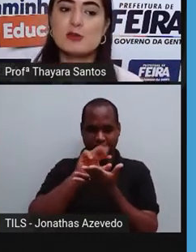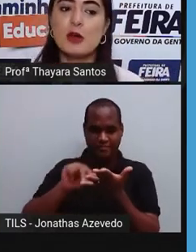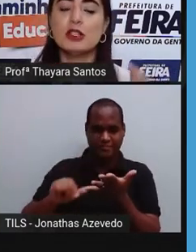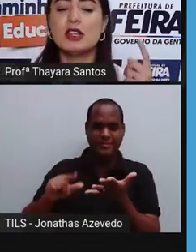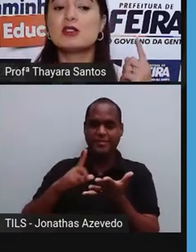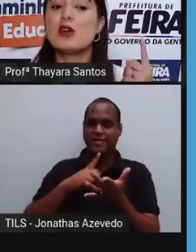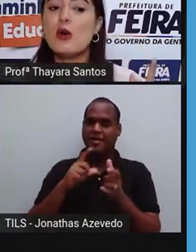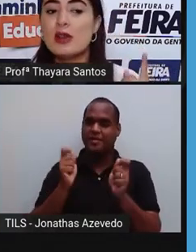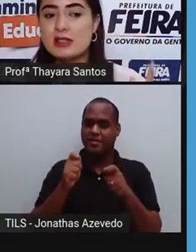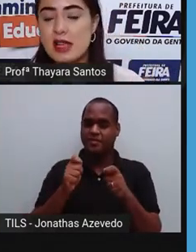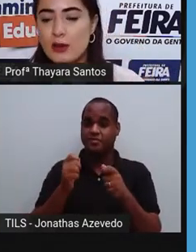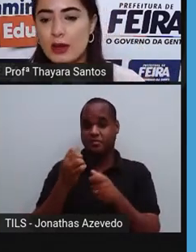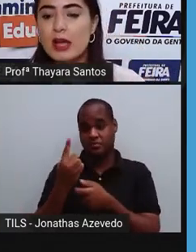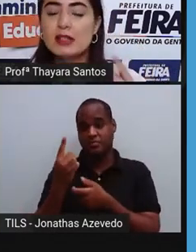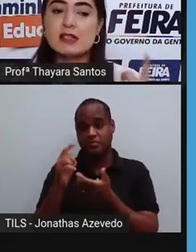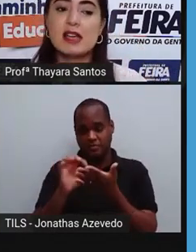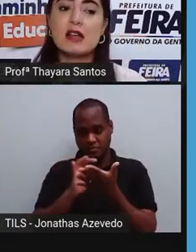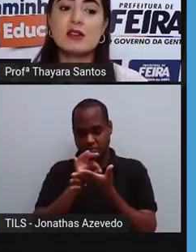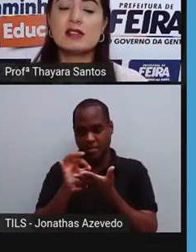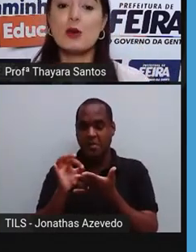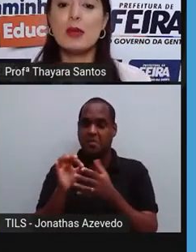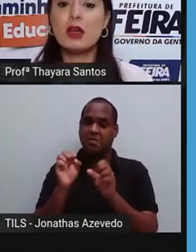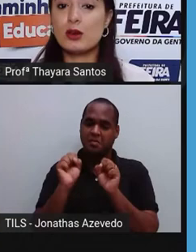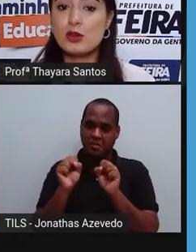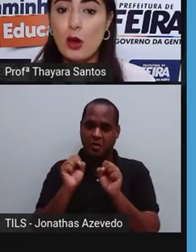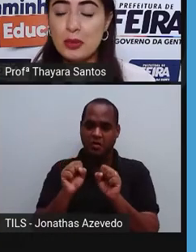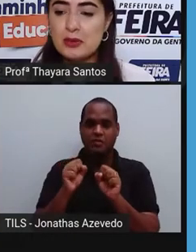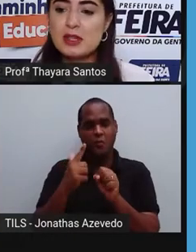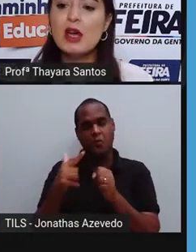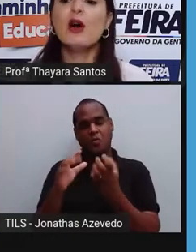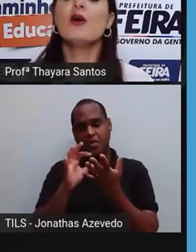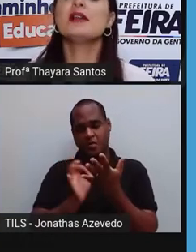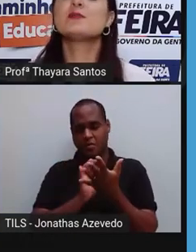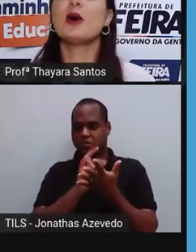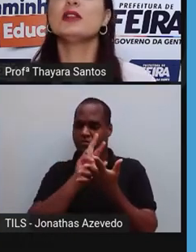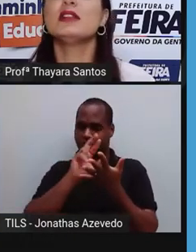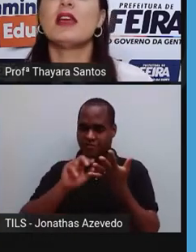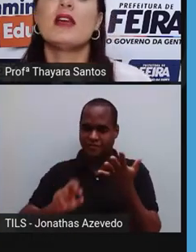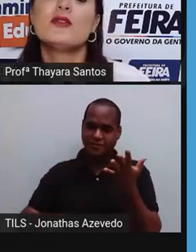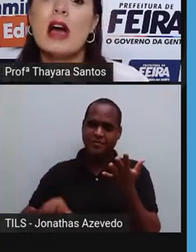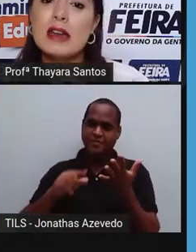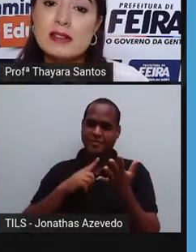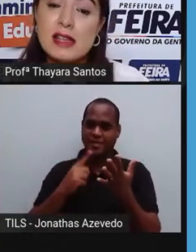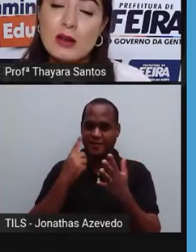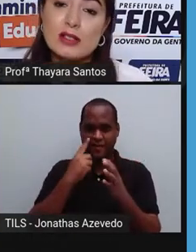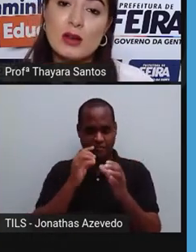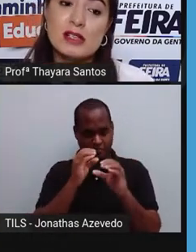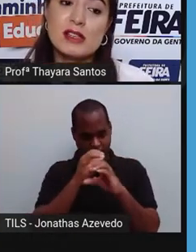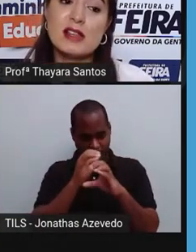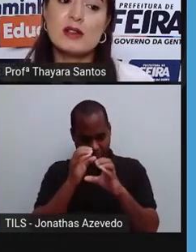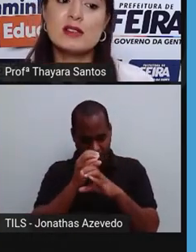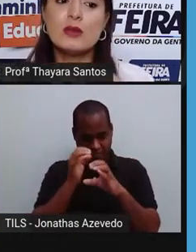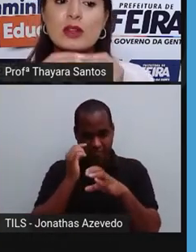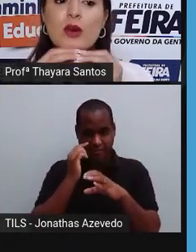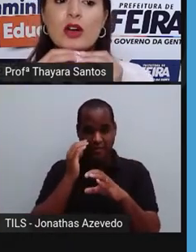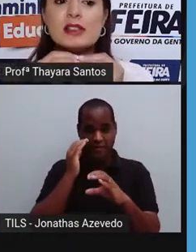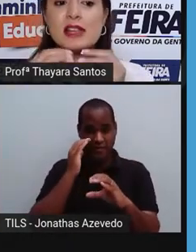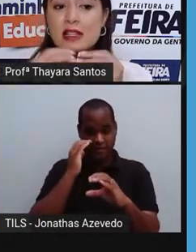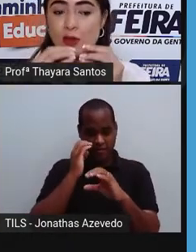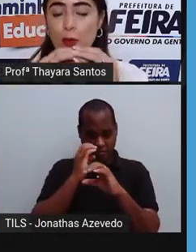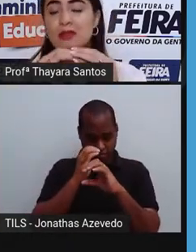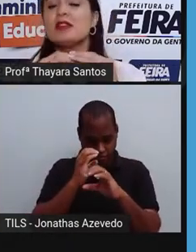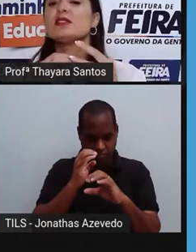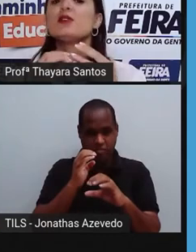quer dizer que eles podem ter só uma célula. Nesse caso, eles são microscópicos. Ou eles podem ter várias células, só que essas células não estão